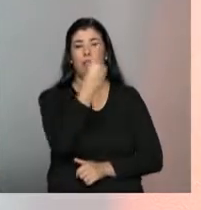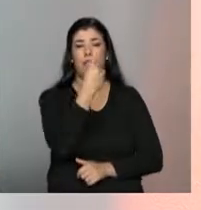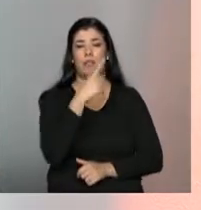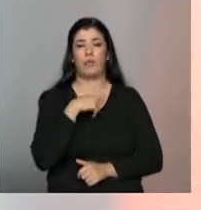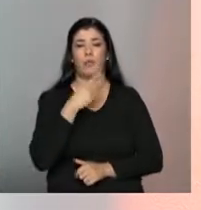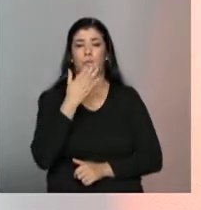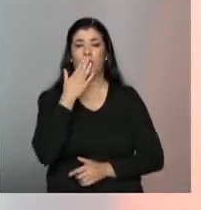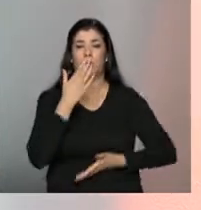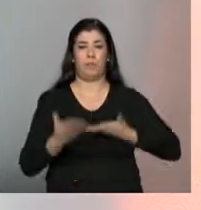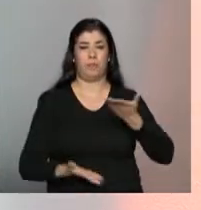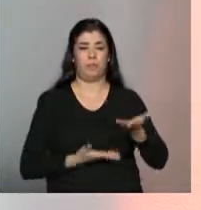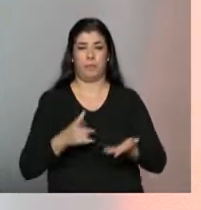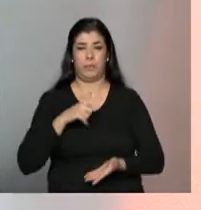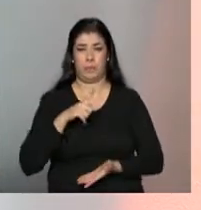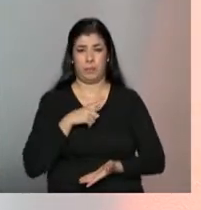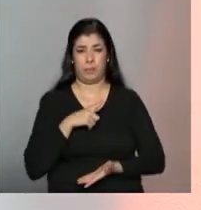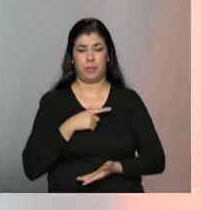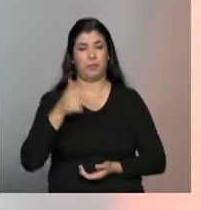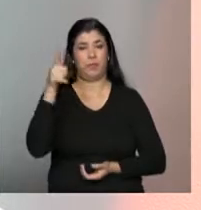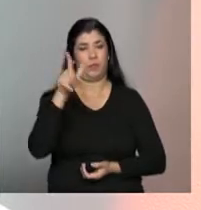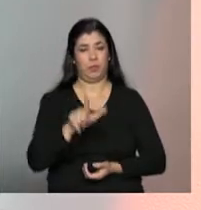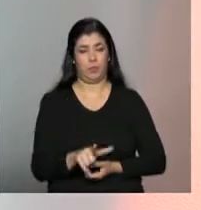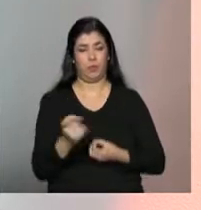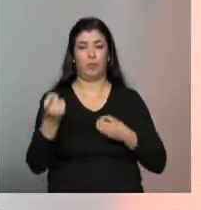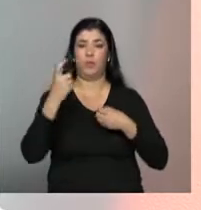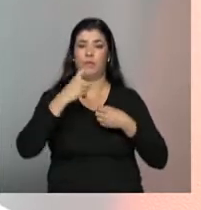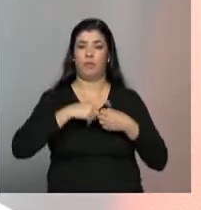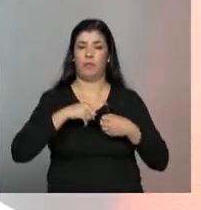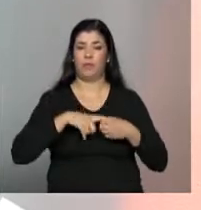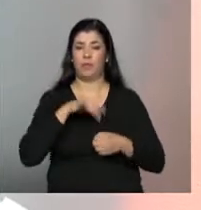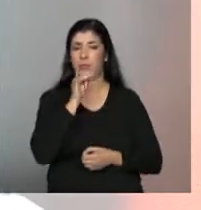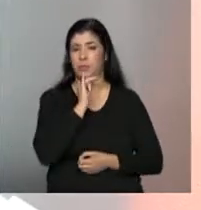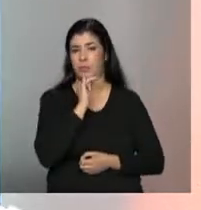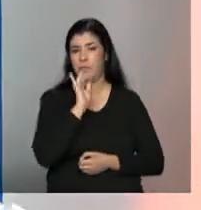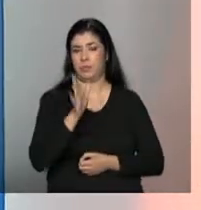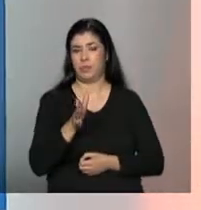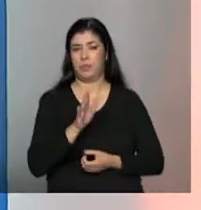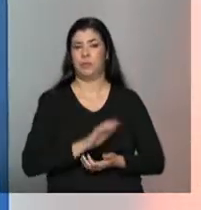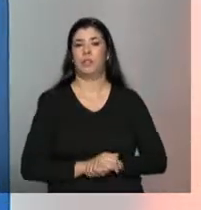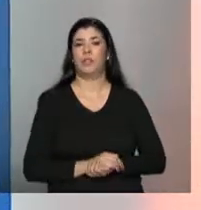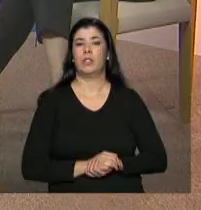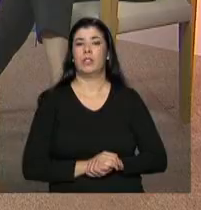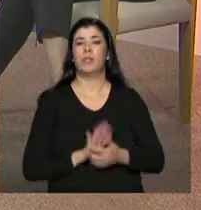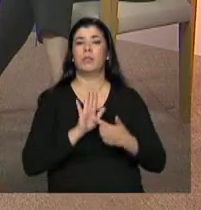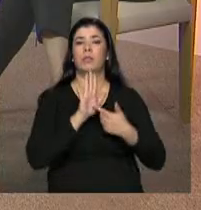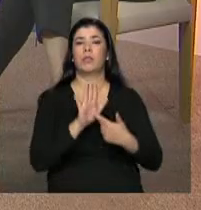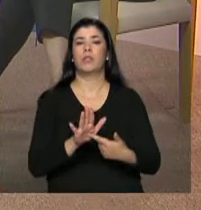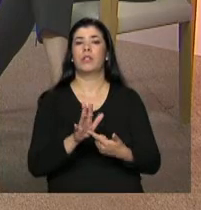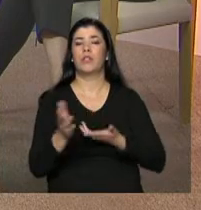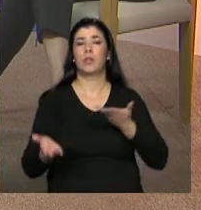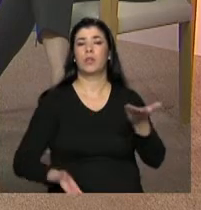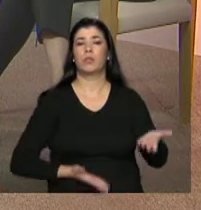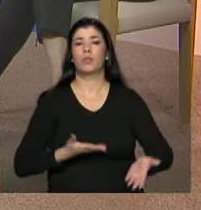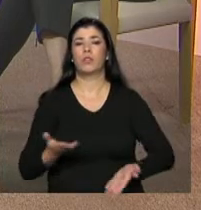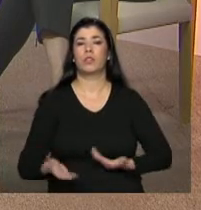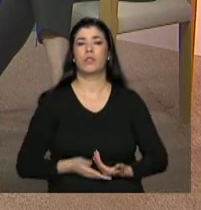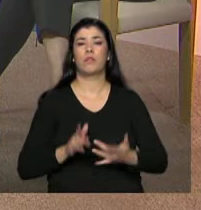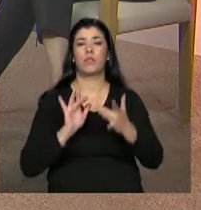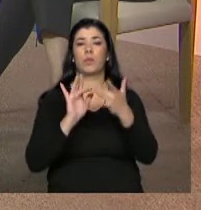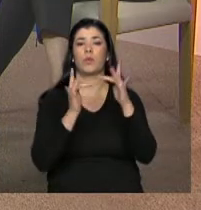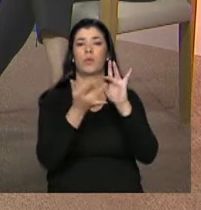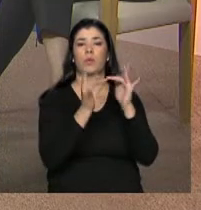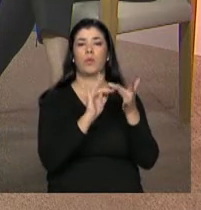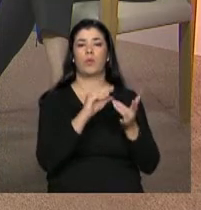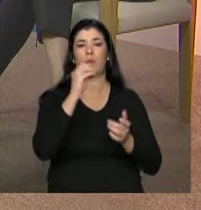entidade. Então, vamos novamente voltar a um caso concreto, dando um exemplo do serviço de convivência. Se o